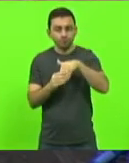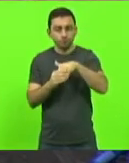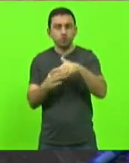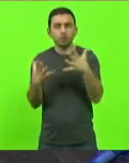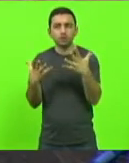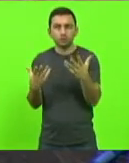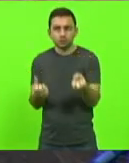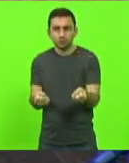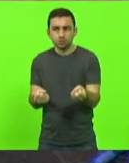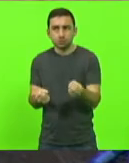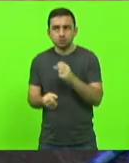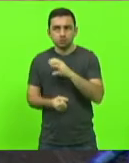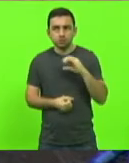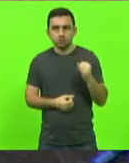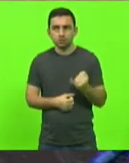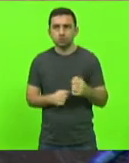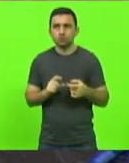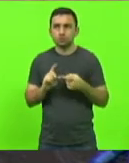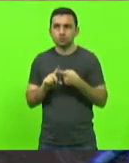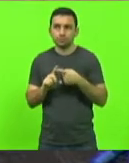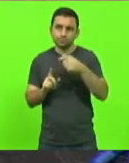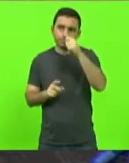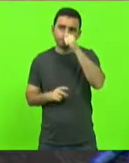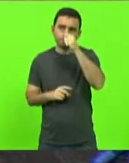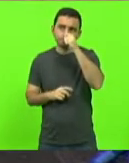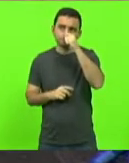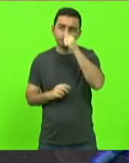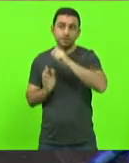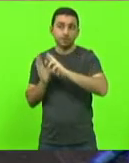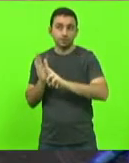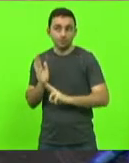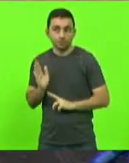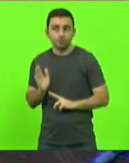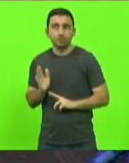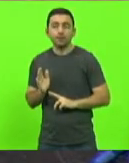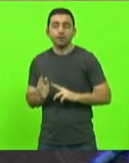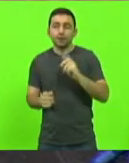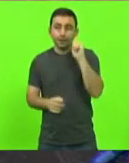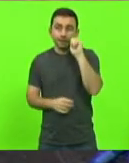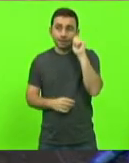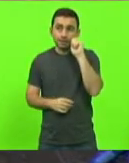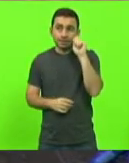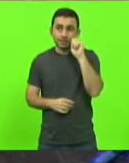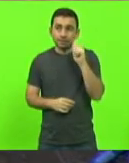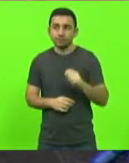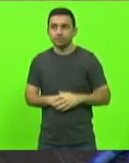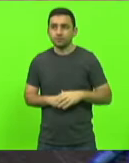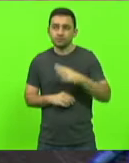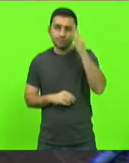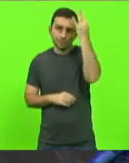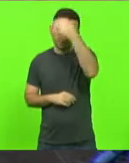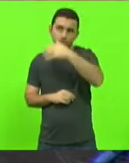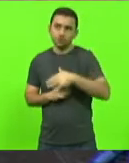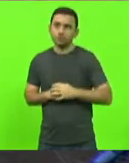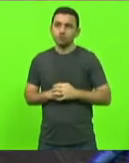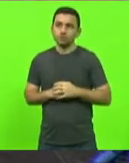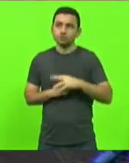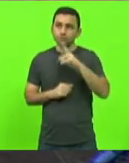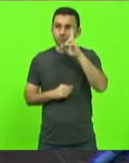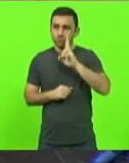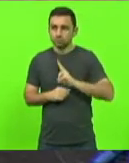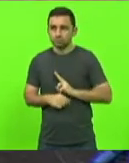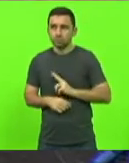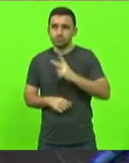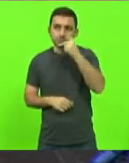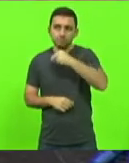na comissão de justiça. O deputado João Amin foi o relator, deputada Ana Campagnolo, deputado Fabiano da Luz, deputado Ivan Ates, Kennedy